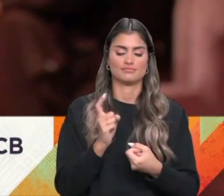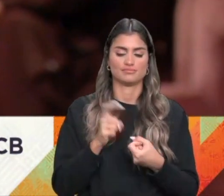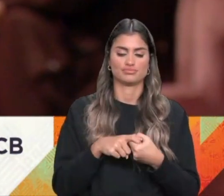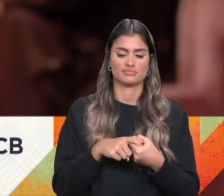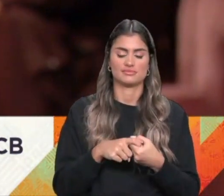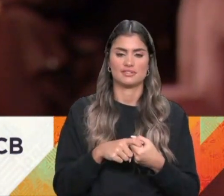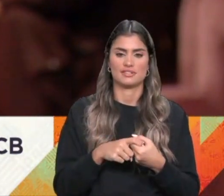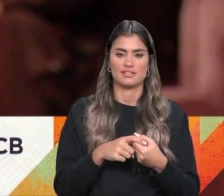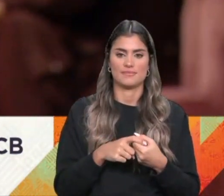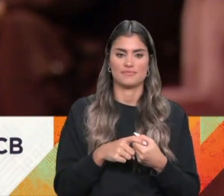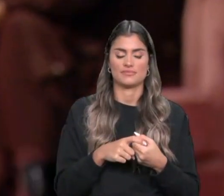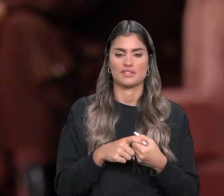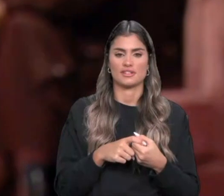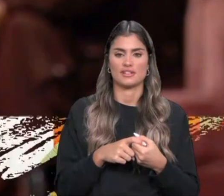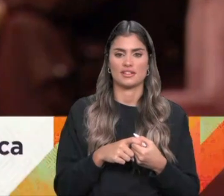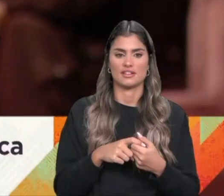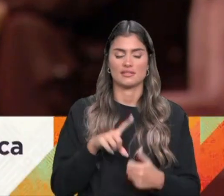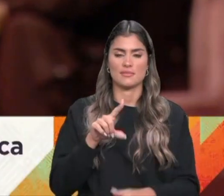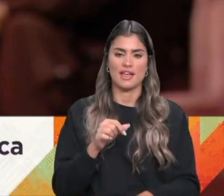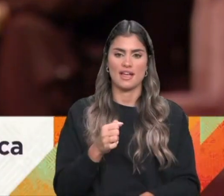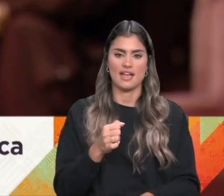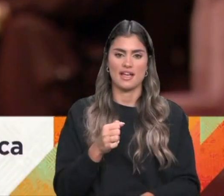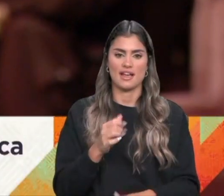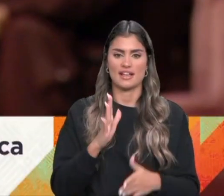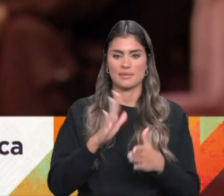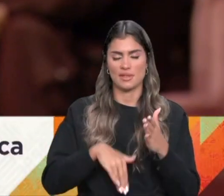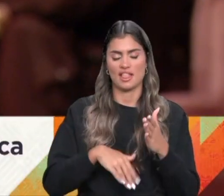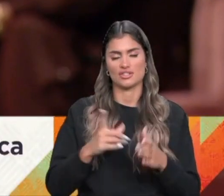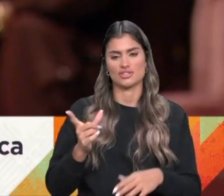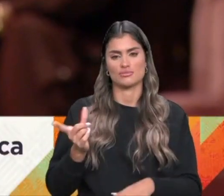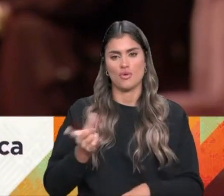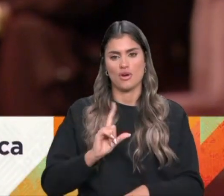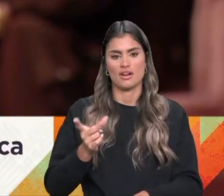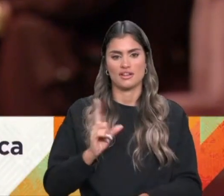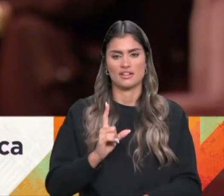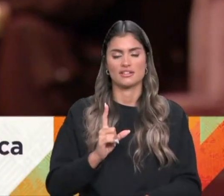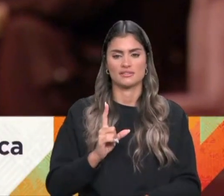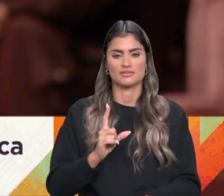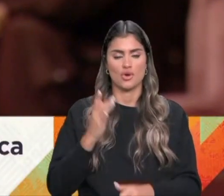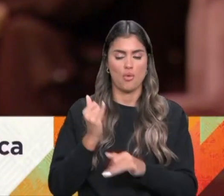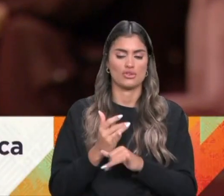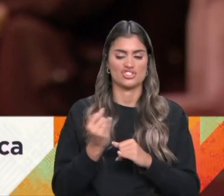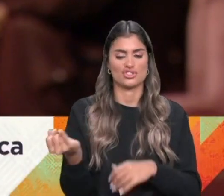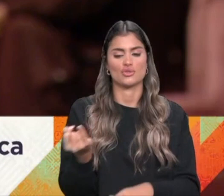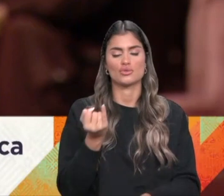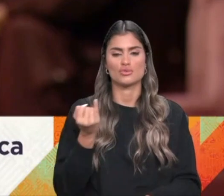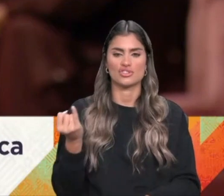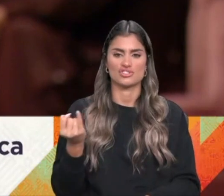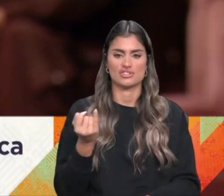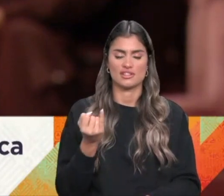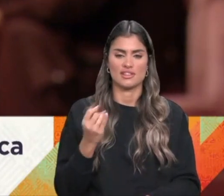Pia de Lisboa e com o Grupamento de Escolas de Monte da Caparica, mas também a